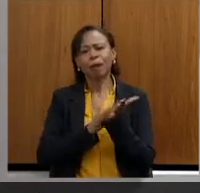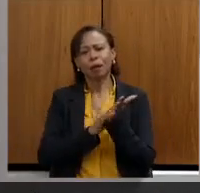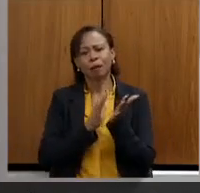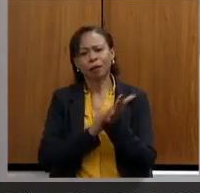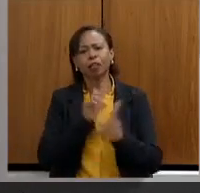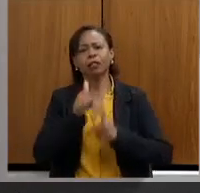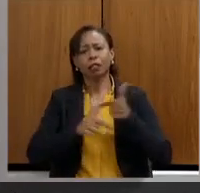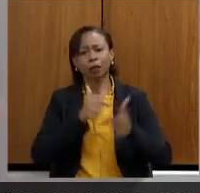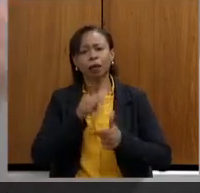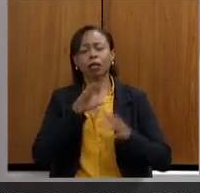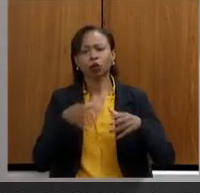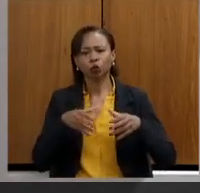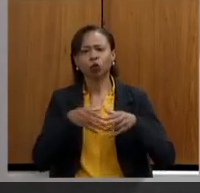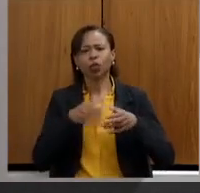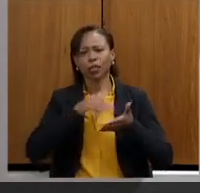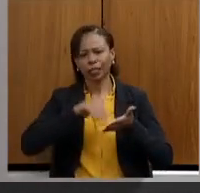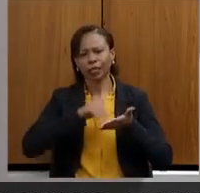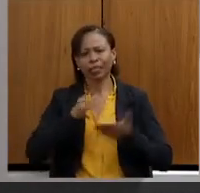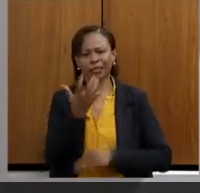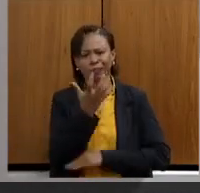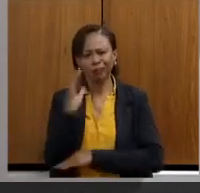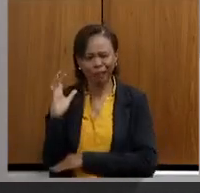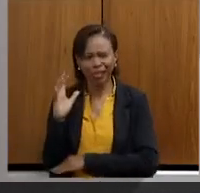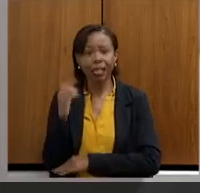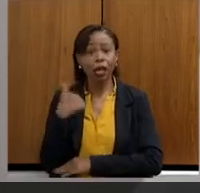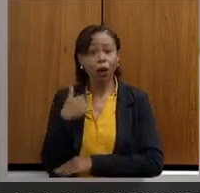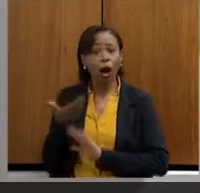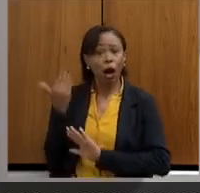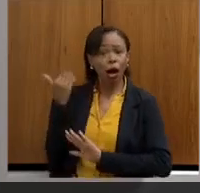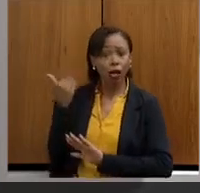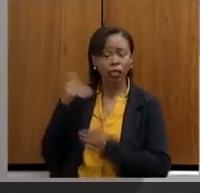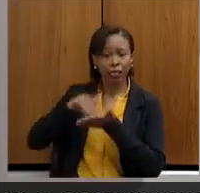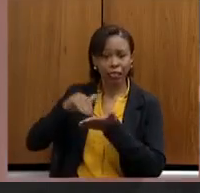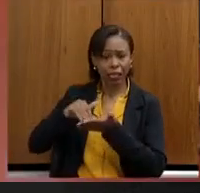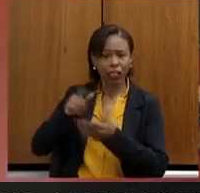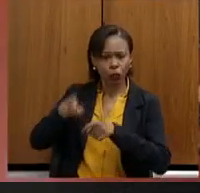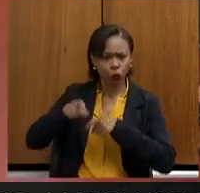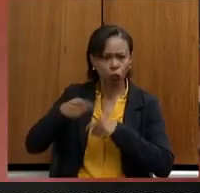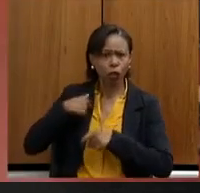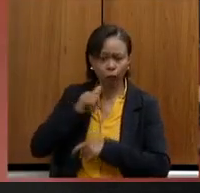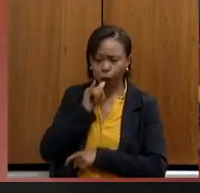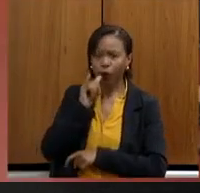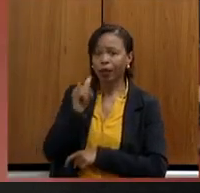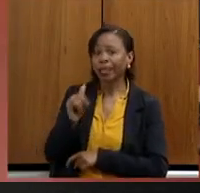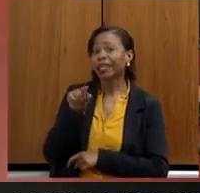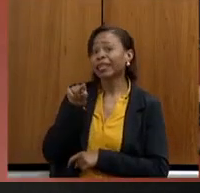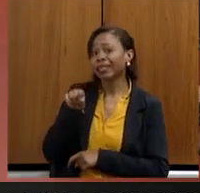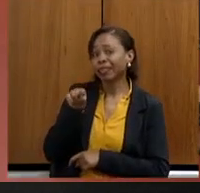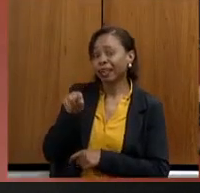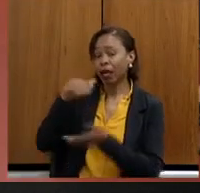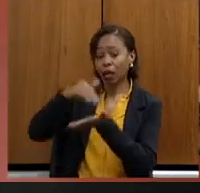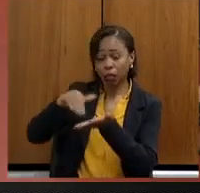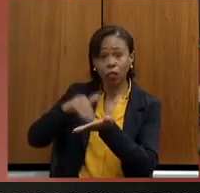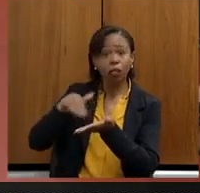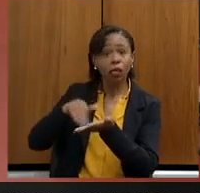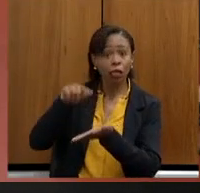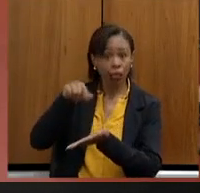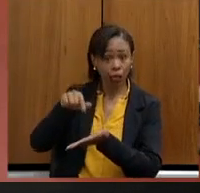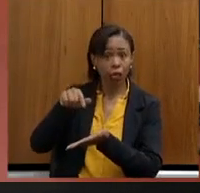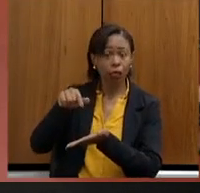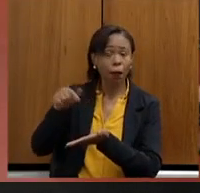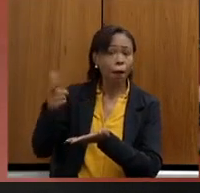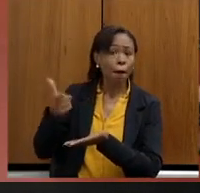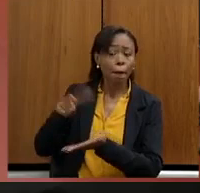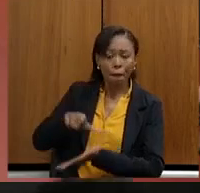à frente de sua pasta. Eu disse aqui a secretária de Agricultura na semana passada, que ela tinha sido das grandes ou melhores